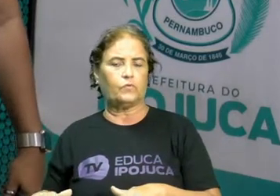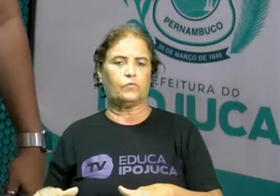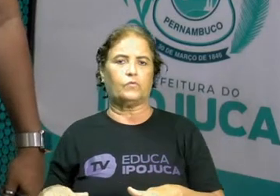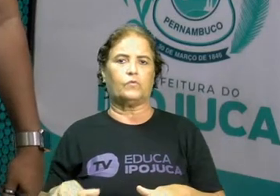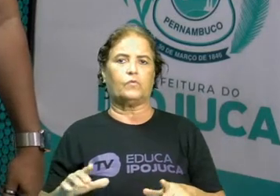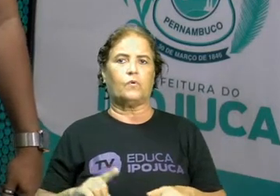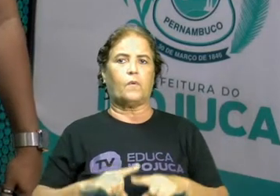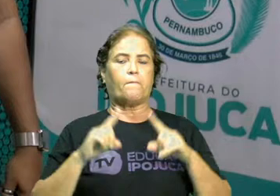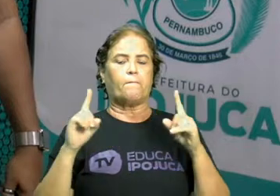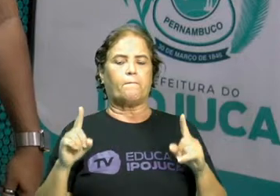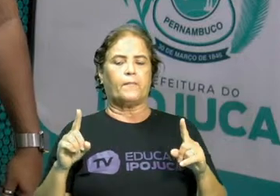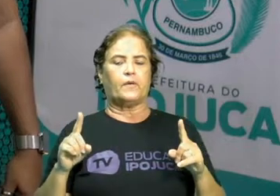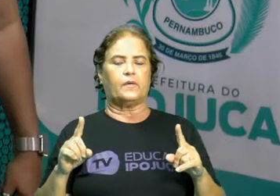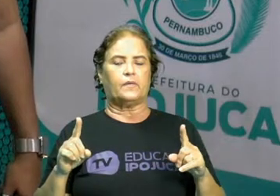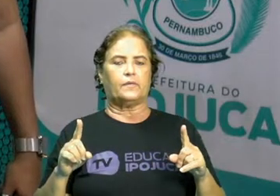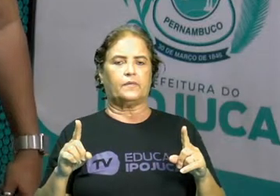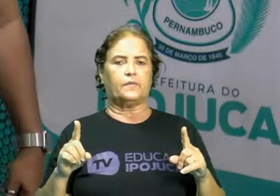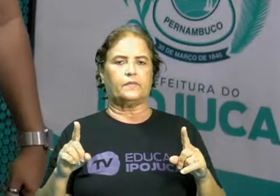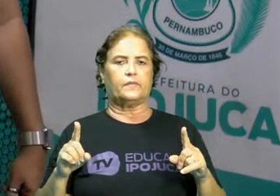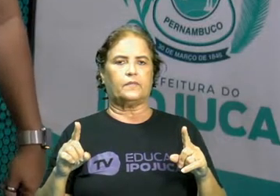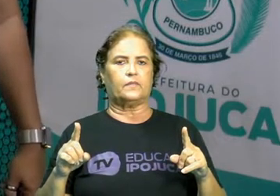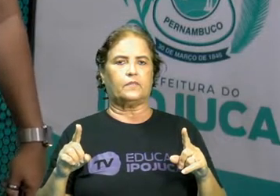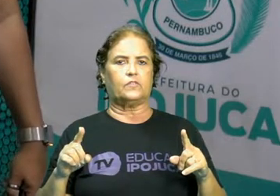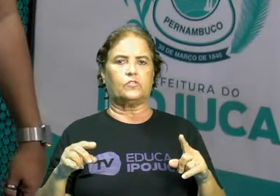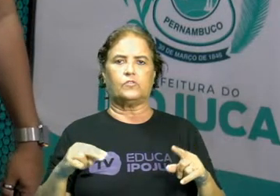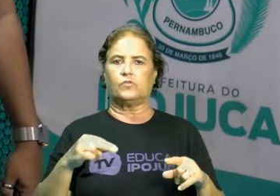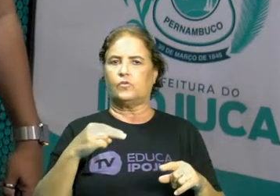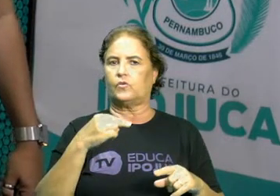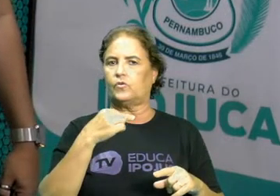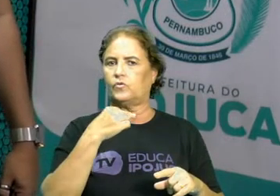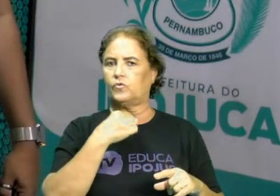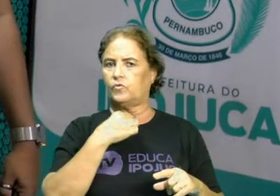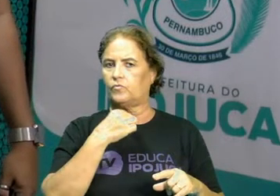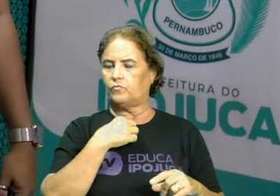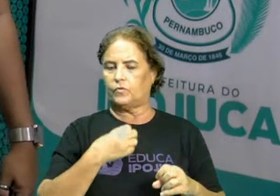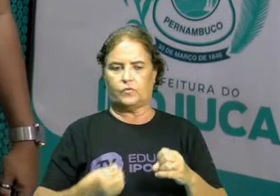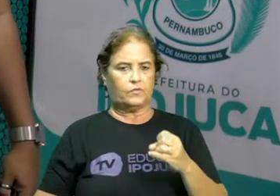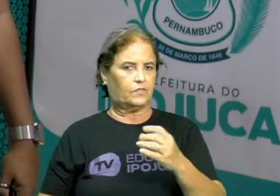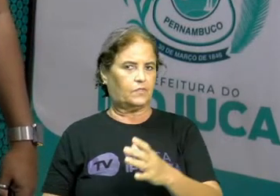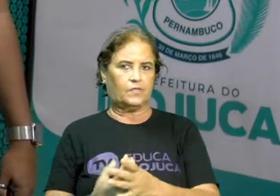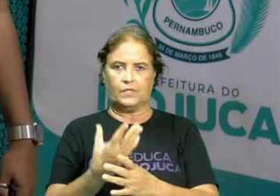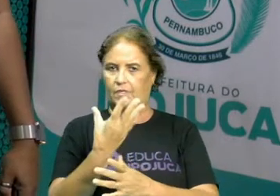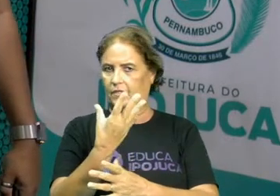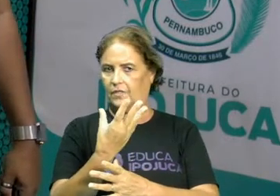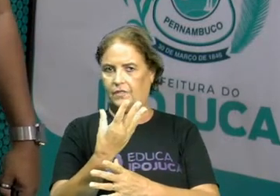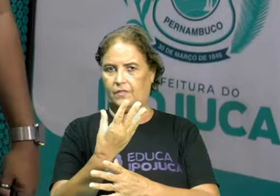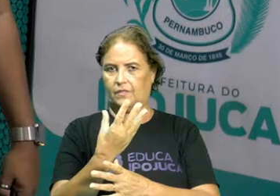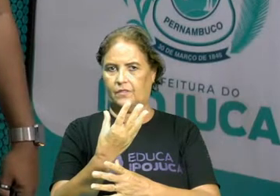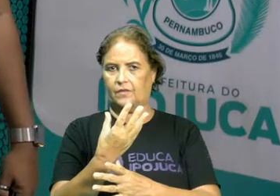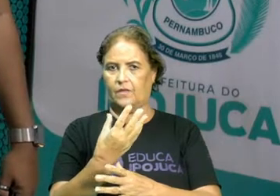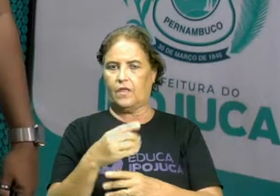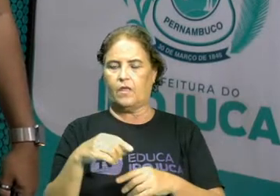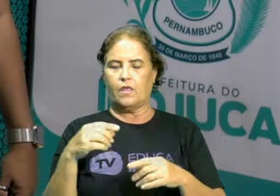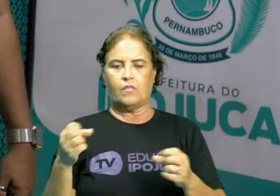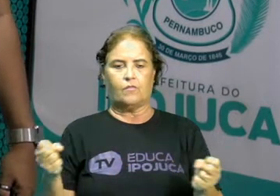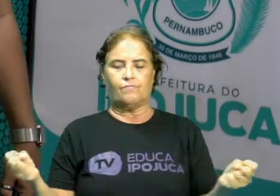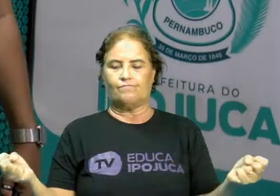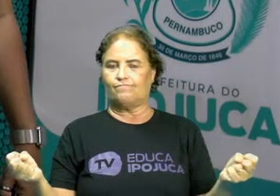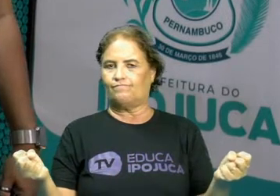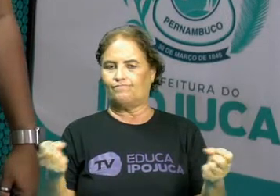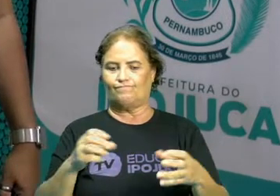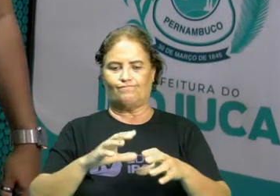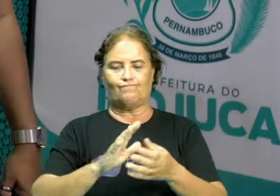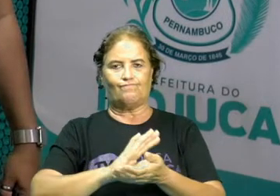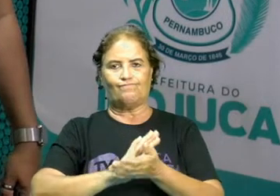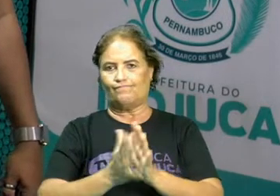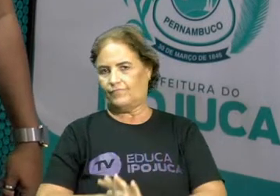que levar em consideração é que ela não pode ser criada nem destruída. Eu